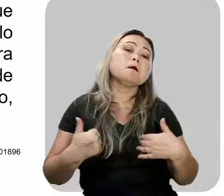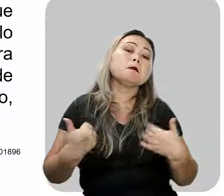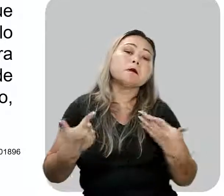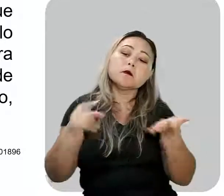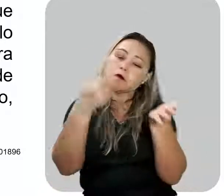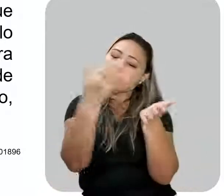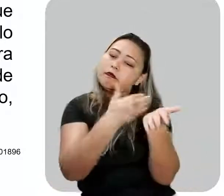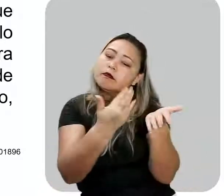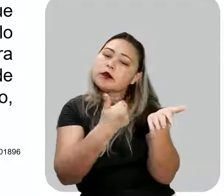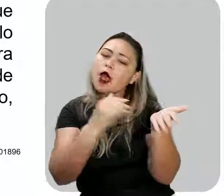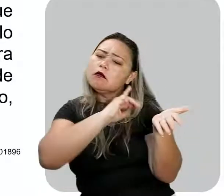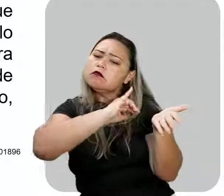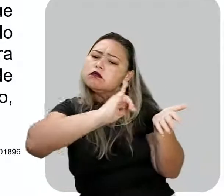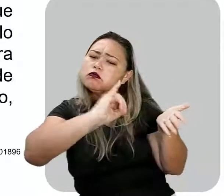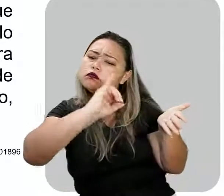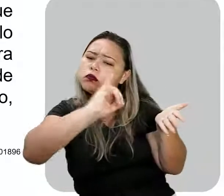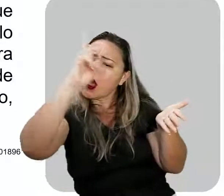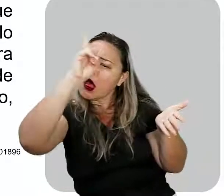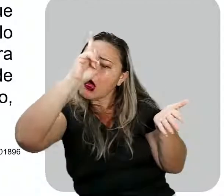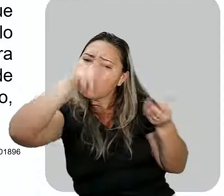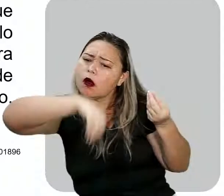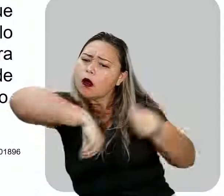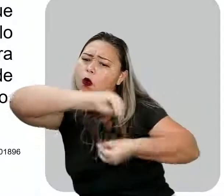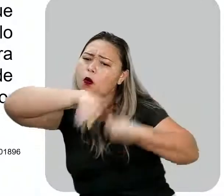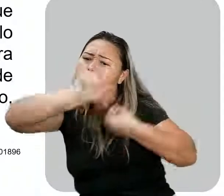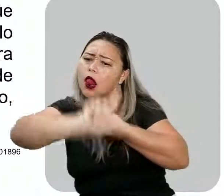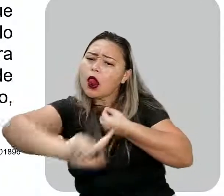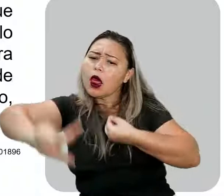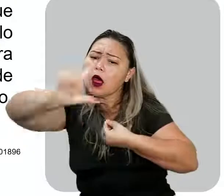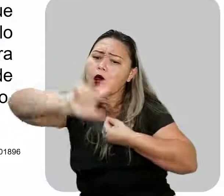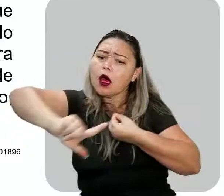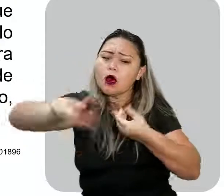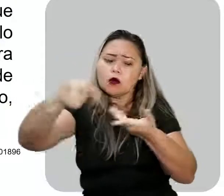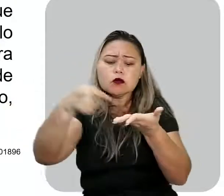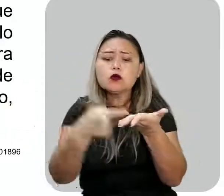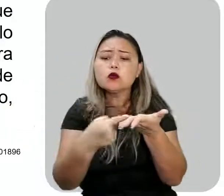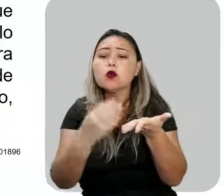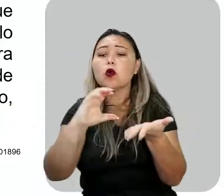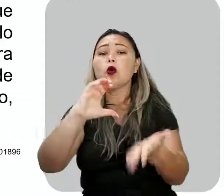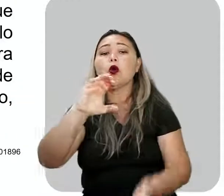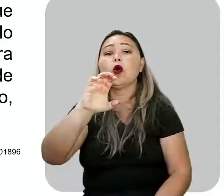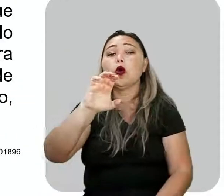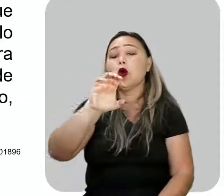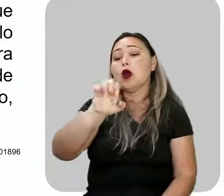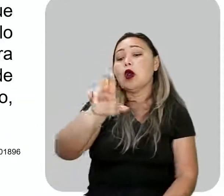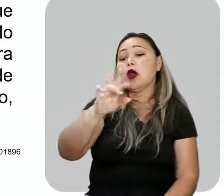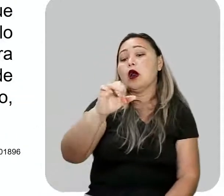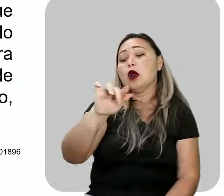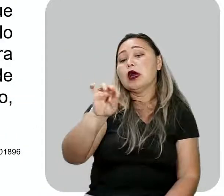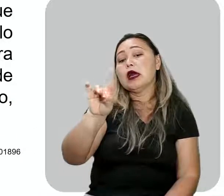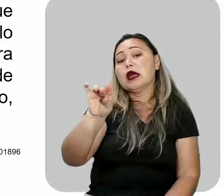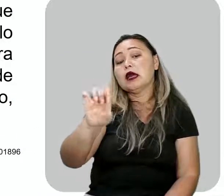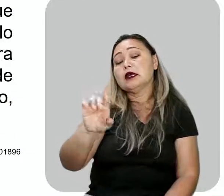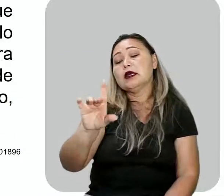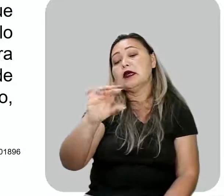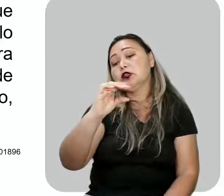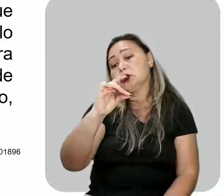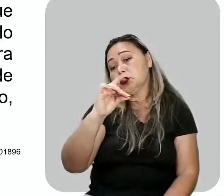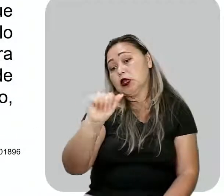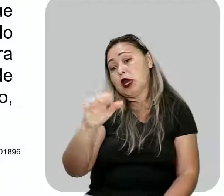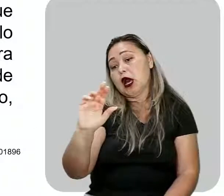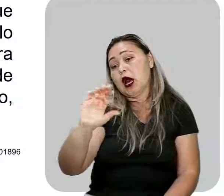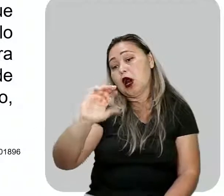Trata-se de um relato histórico mesclado à literatura, posto que Euclides da Cunha foi convidado pelo